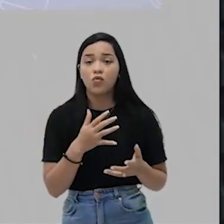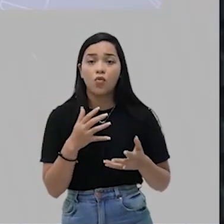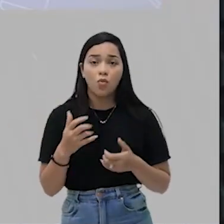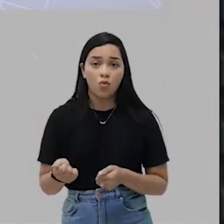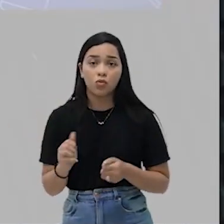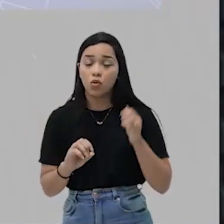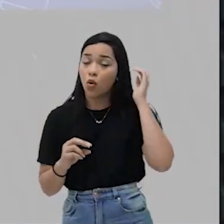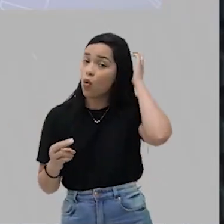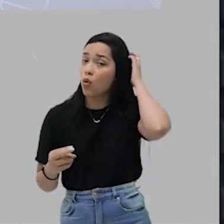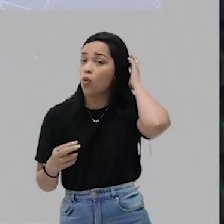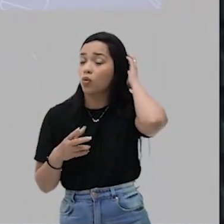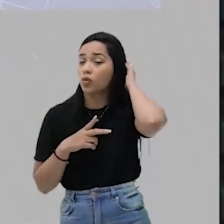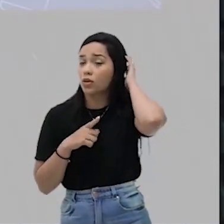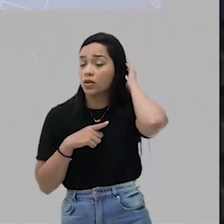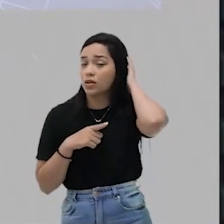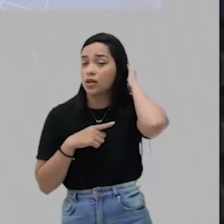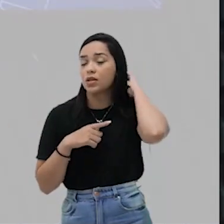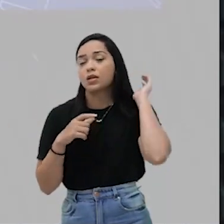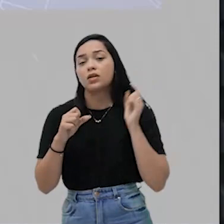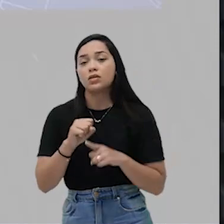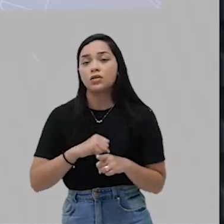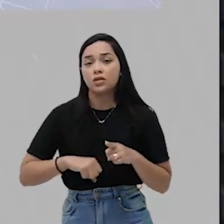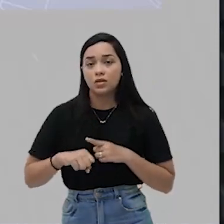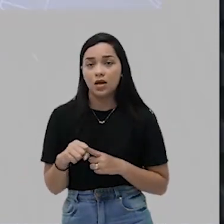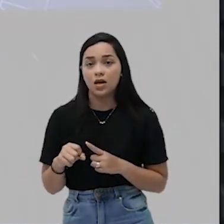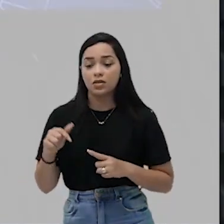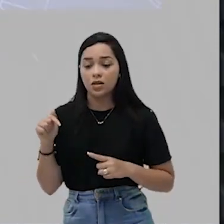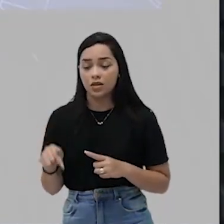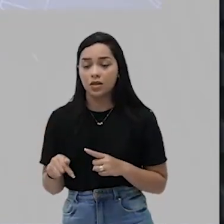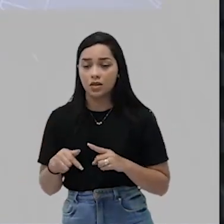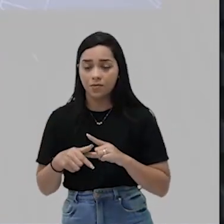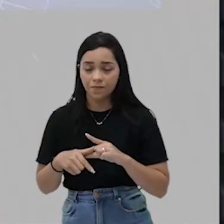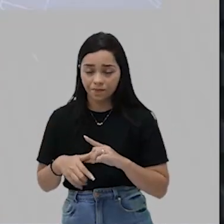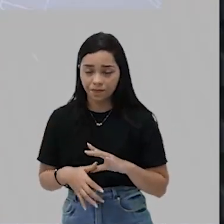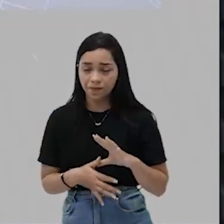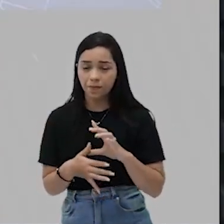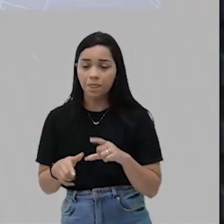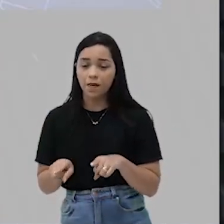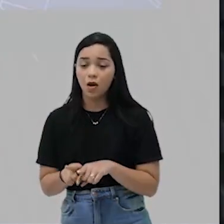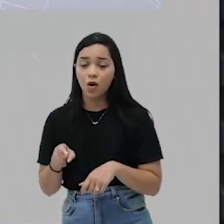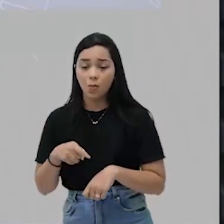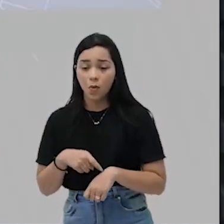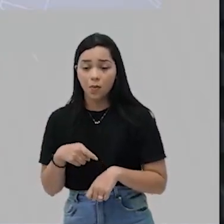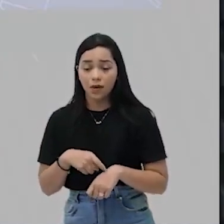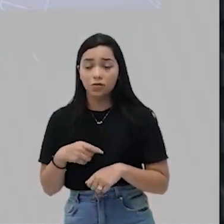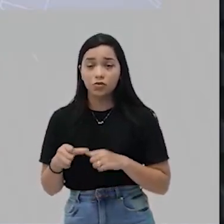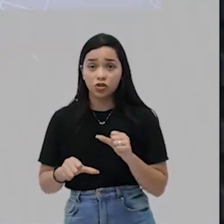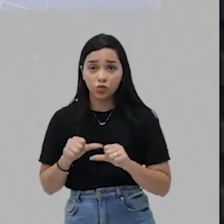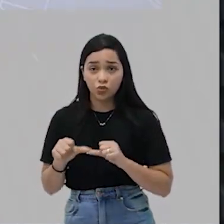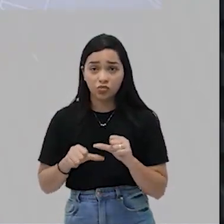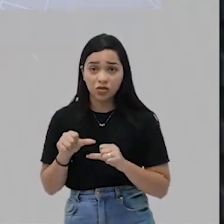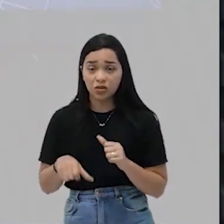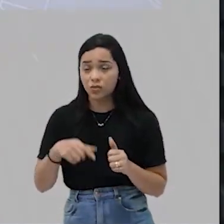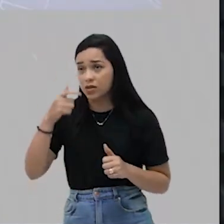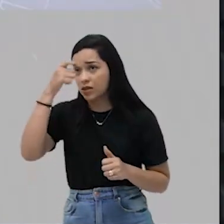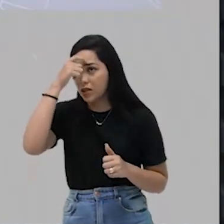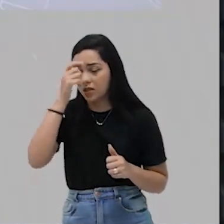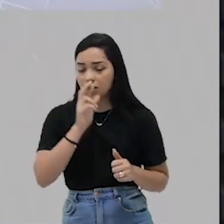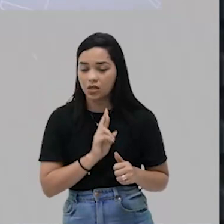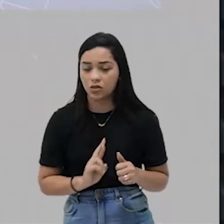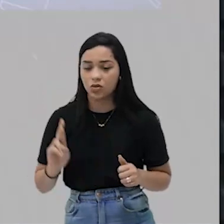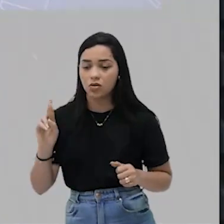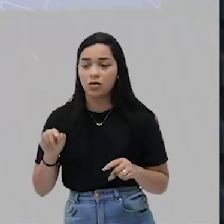ou sobre as sociedades nativas aqui da América. O momento também de mudança na mentalidade religiosa.